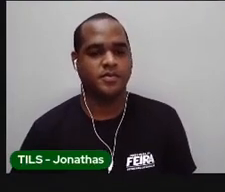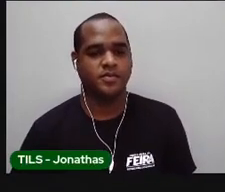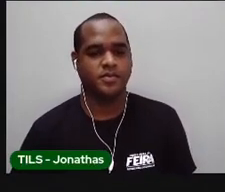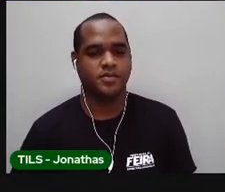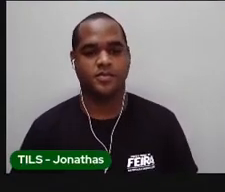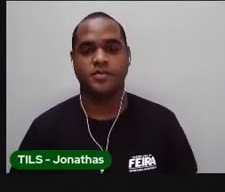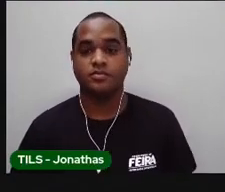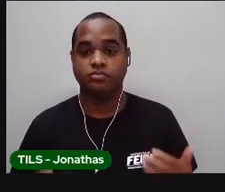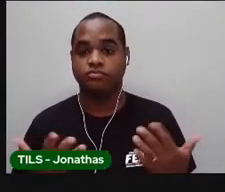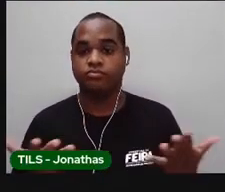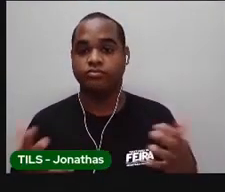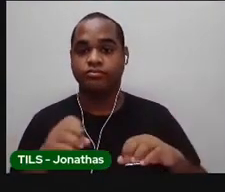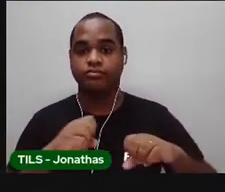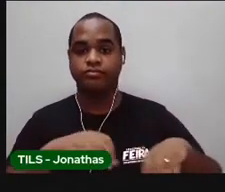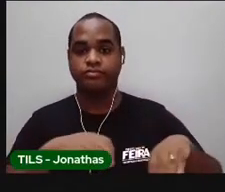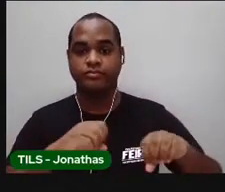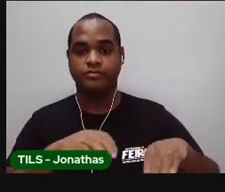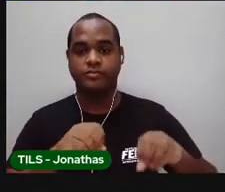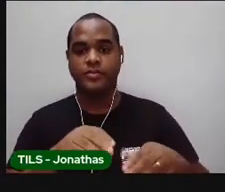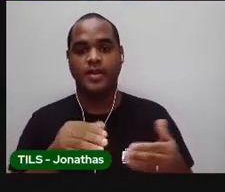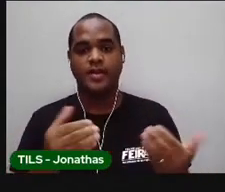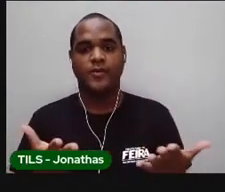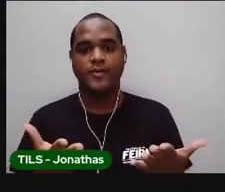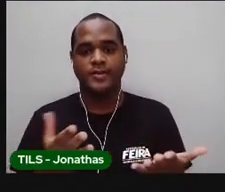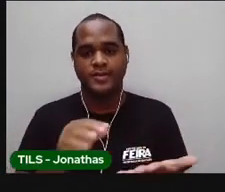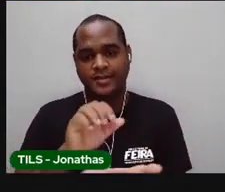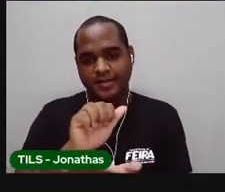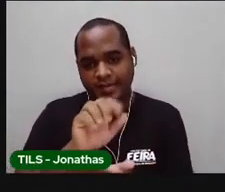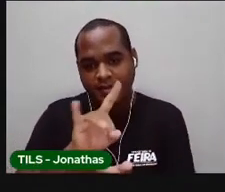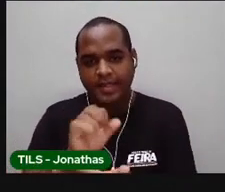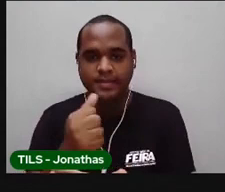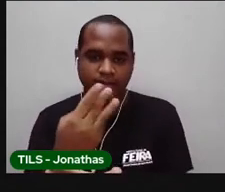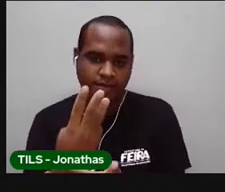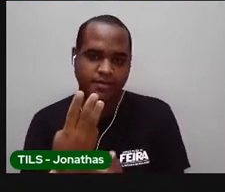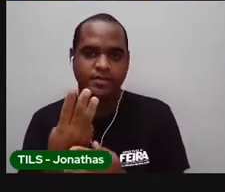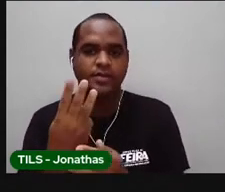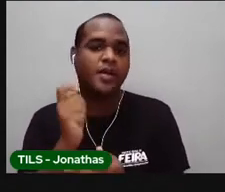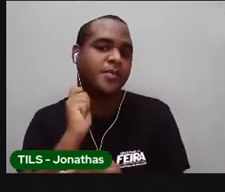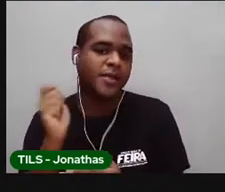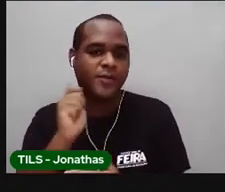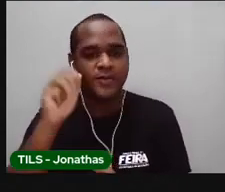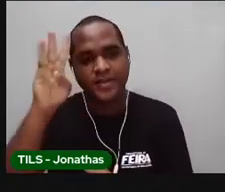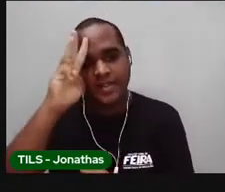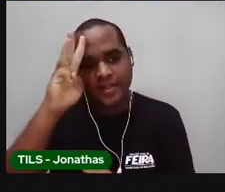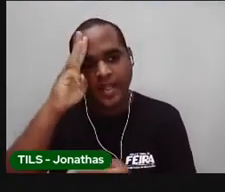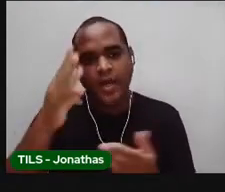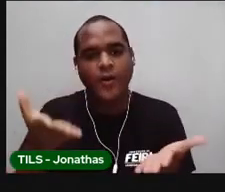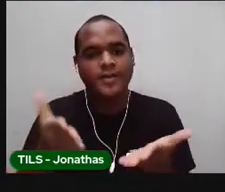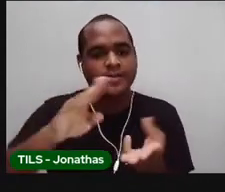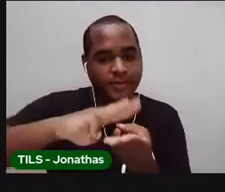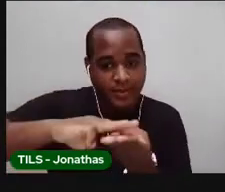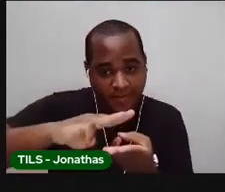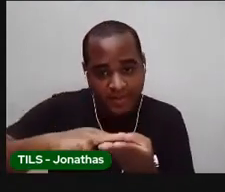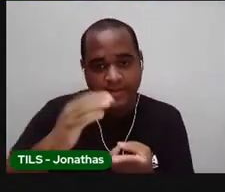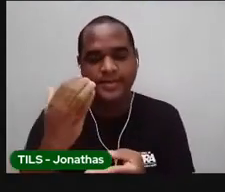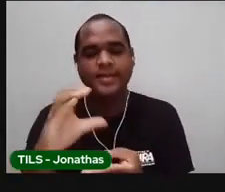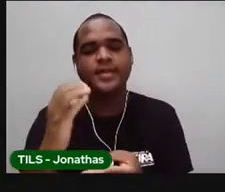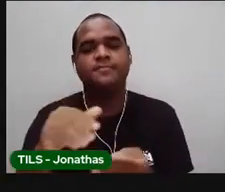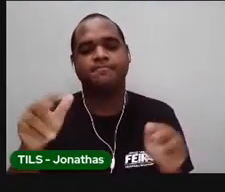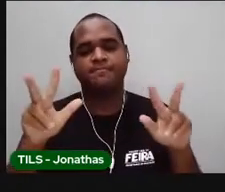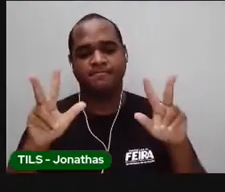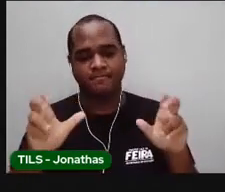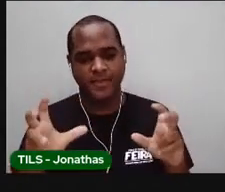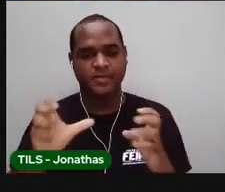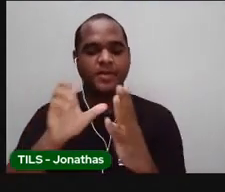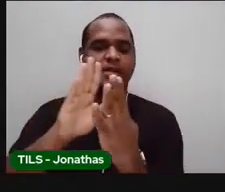Hoje a nossa aula 3, 13 de abril, terça-feira, a área é matemática e ciências naturais. E o tema